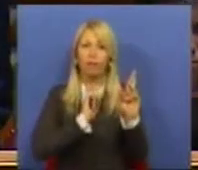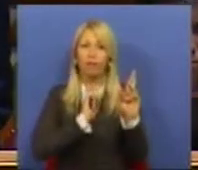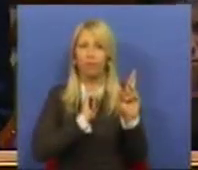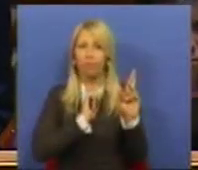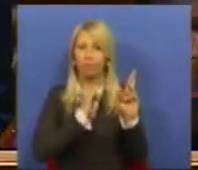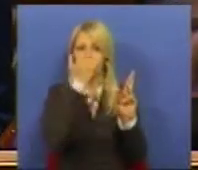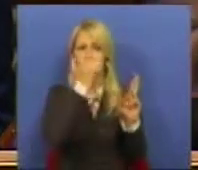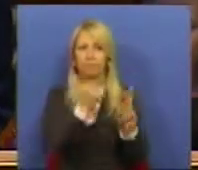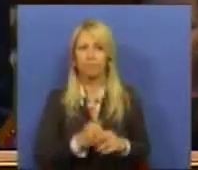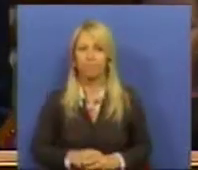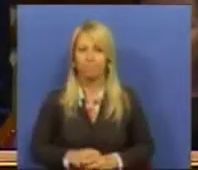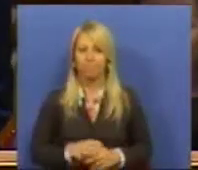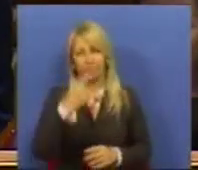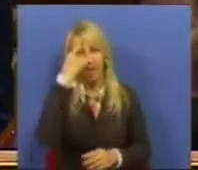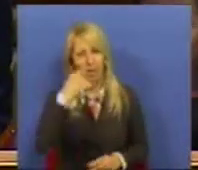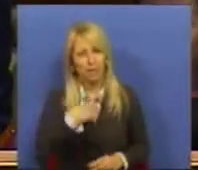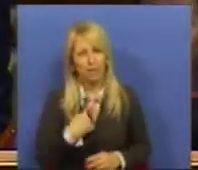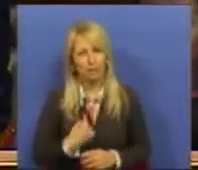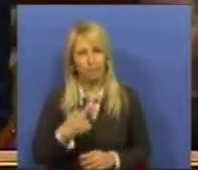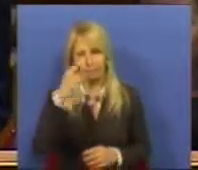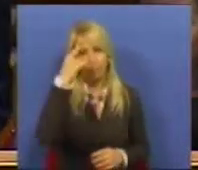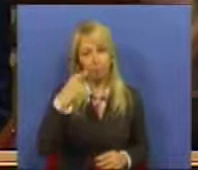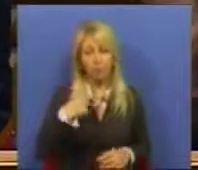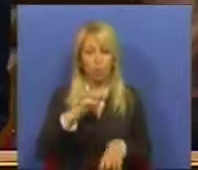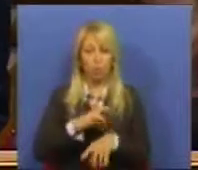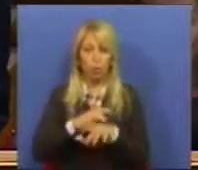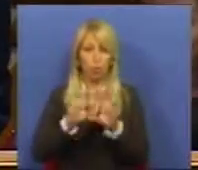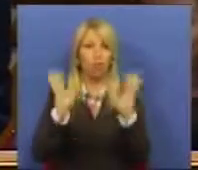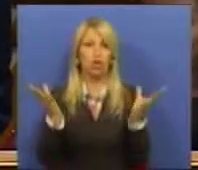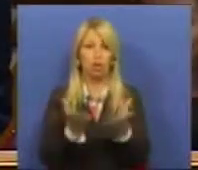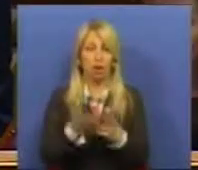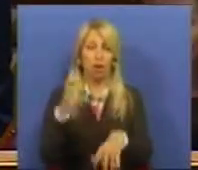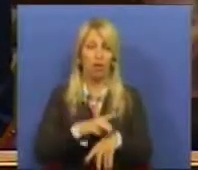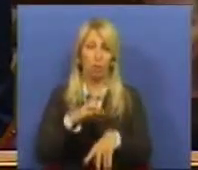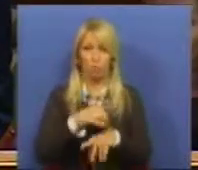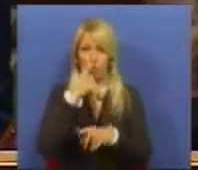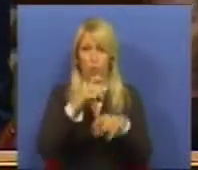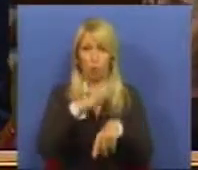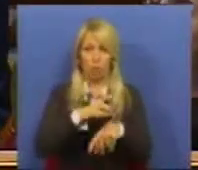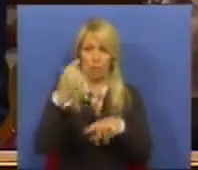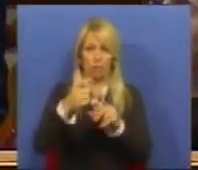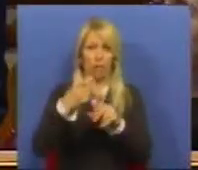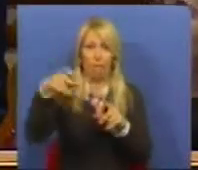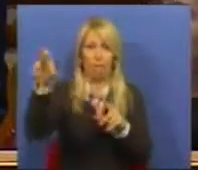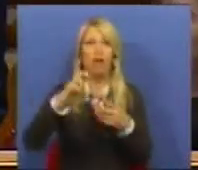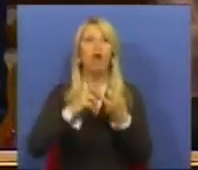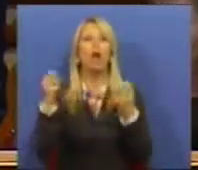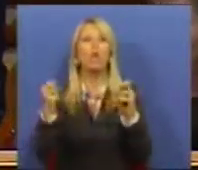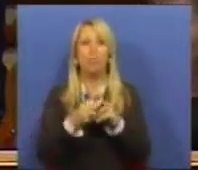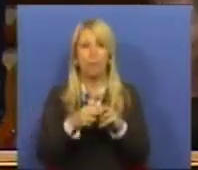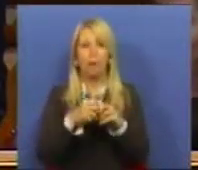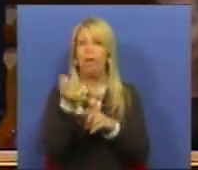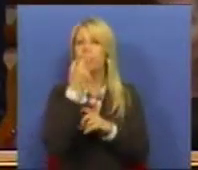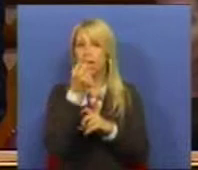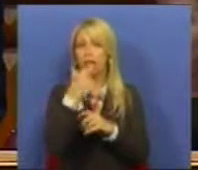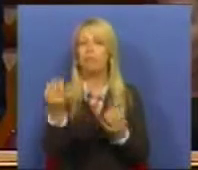frustrada. Eu bem sei que para os doentes em geral, e para os doentes crónicos em particular, o problema dos medicamentos é, de